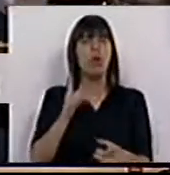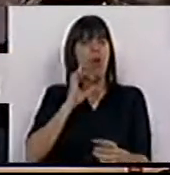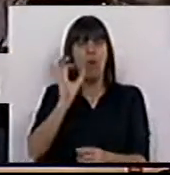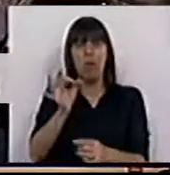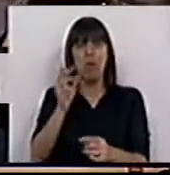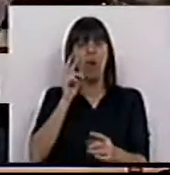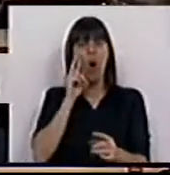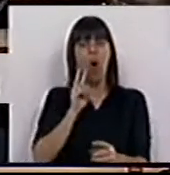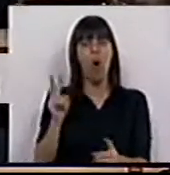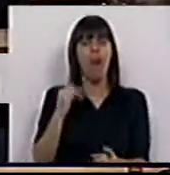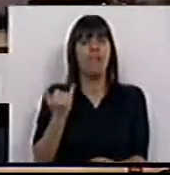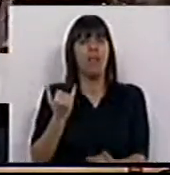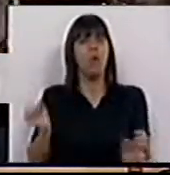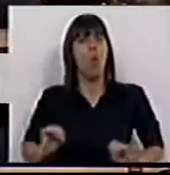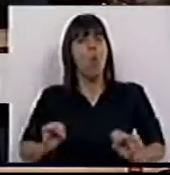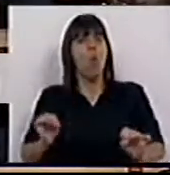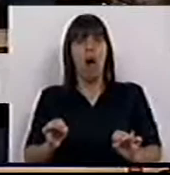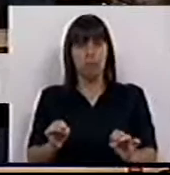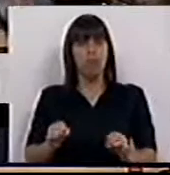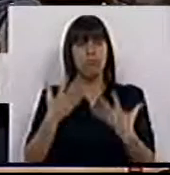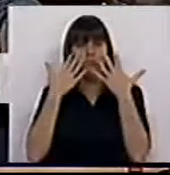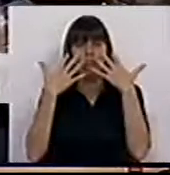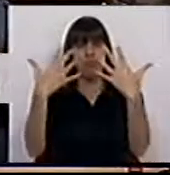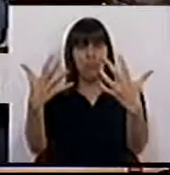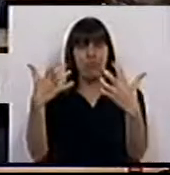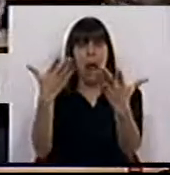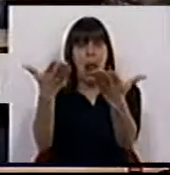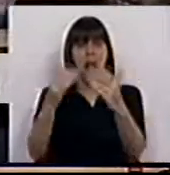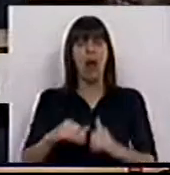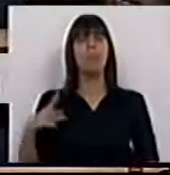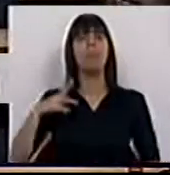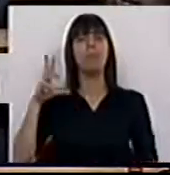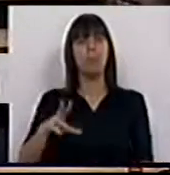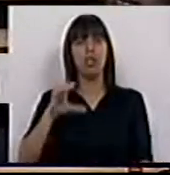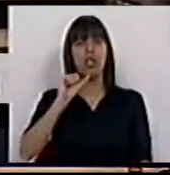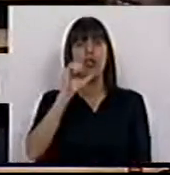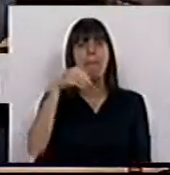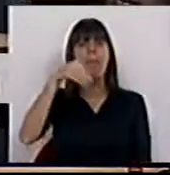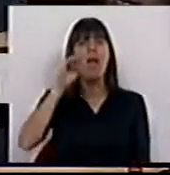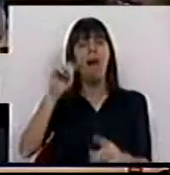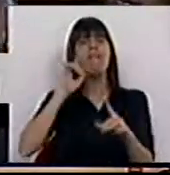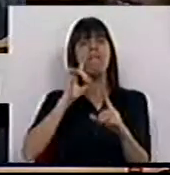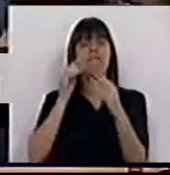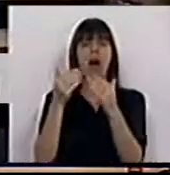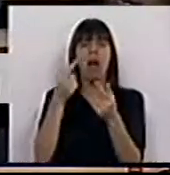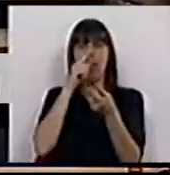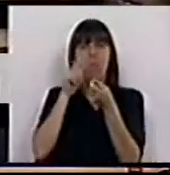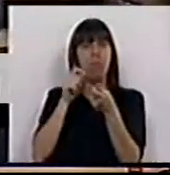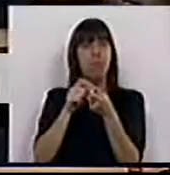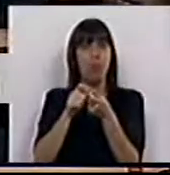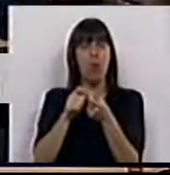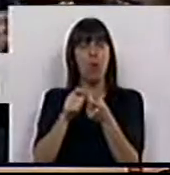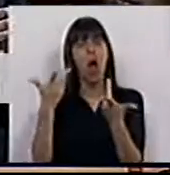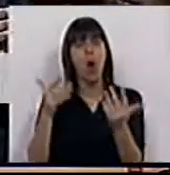E não vale a pena olharmos para o lado, nem fingir que ela não acontece, ela está à nossa frente. A Portugal SGPS vale muito pouco